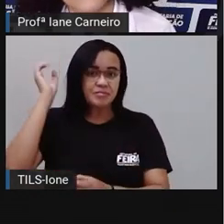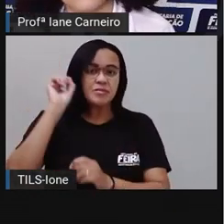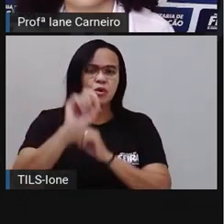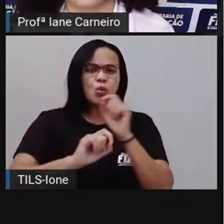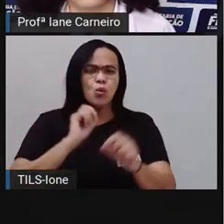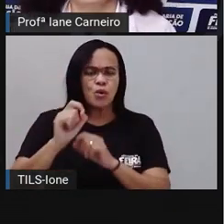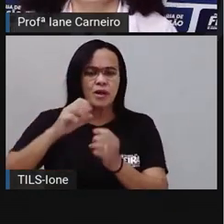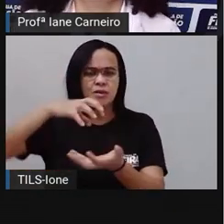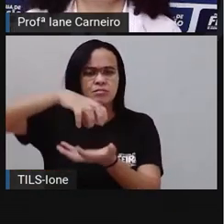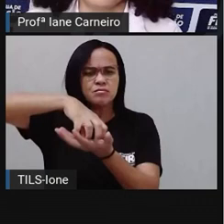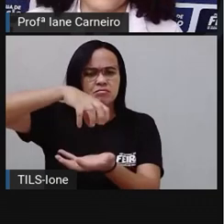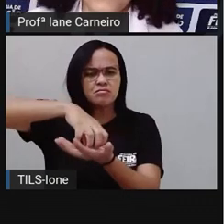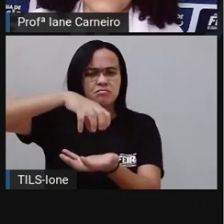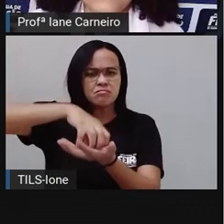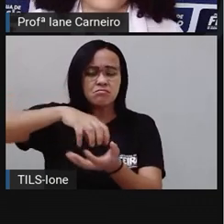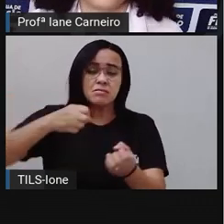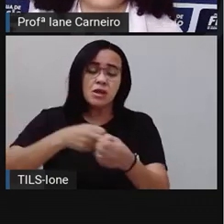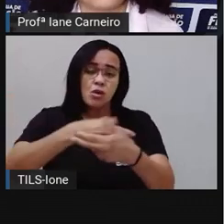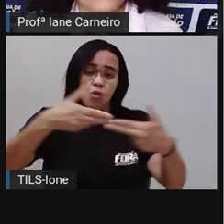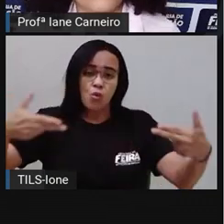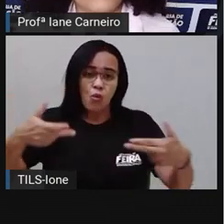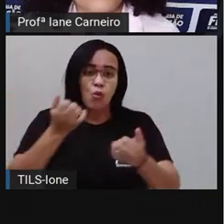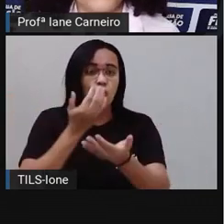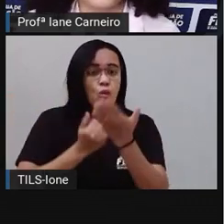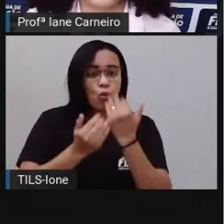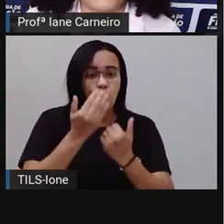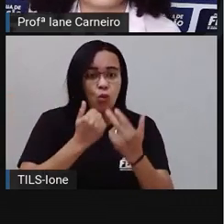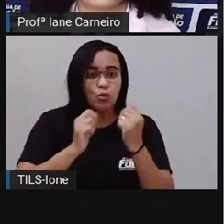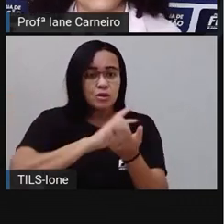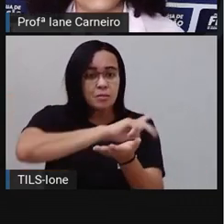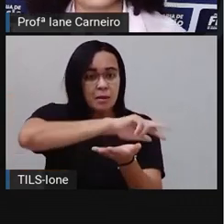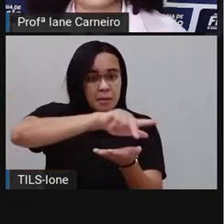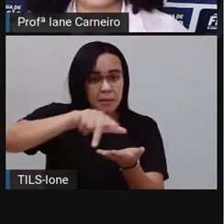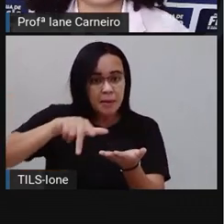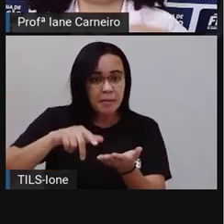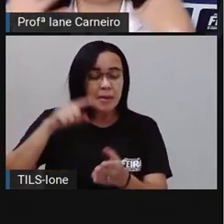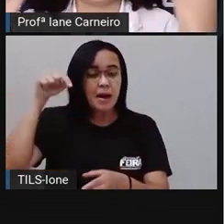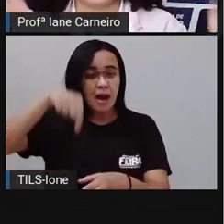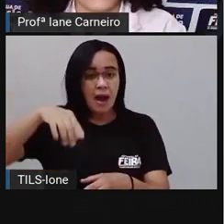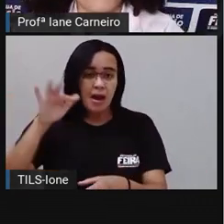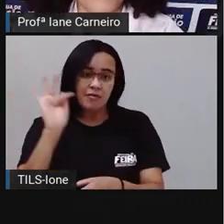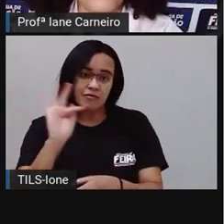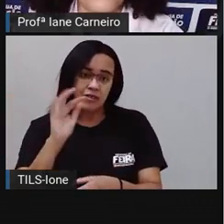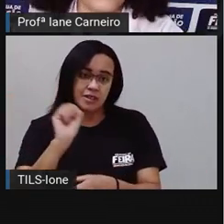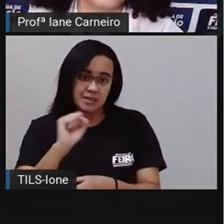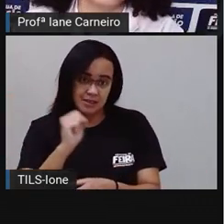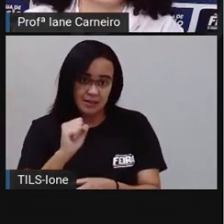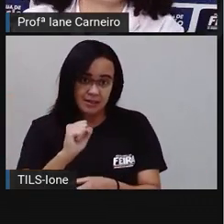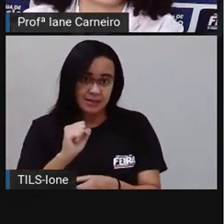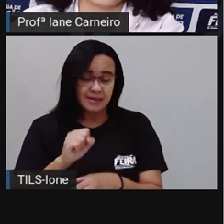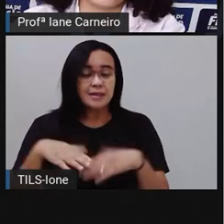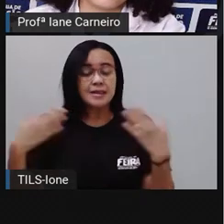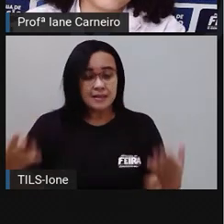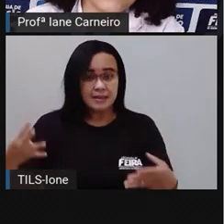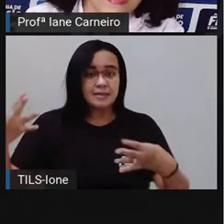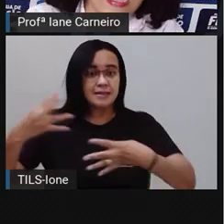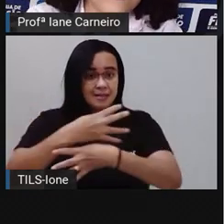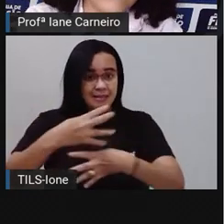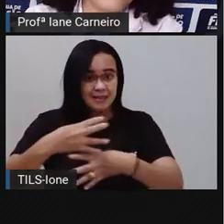abastecimento, né? Nós vimos que a nossa cidade, ela foi fundada, ela surgiu, né? A partir da